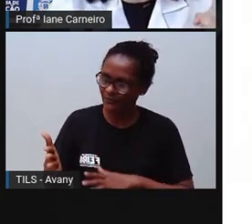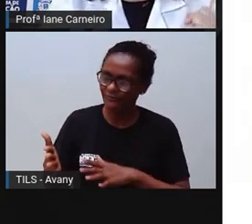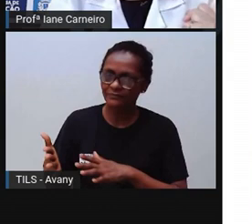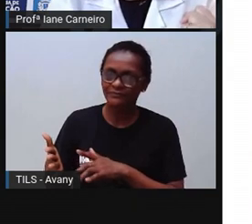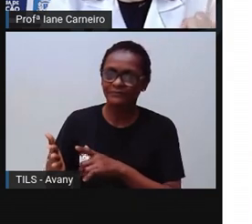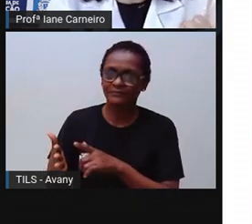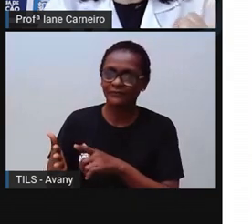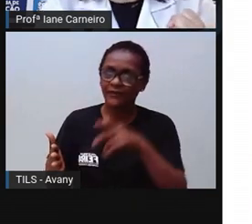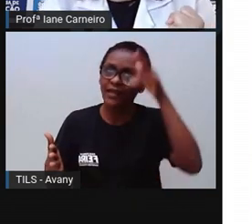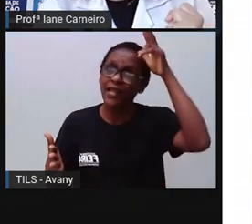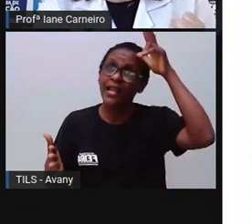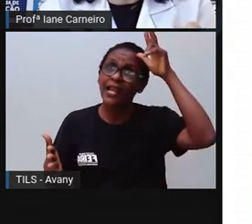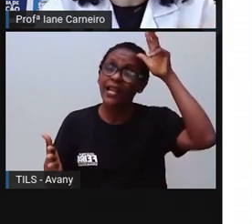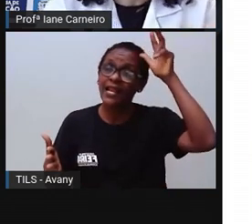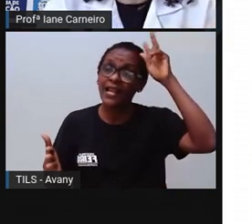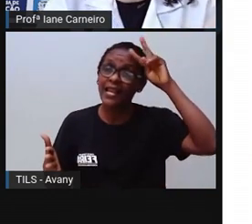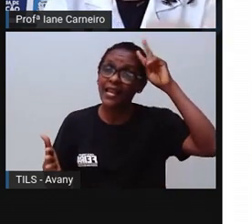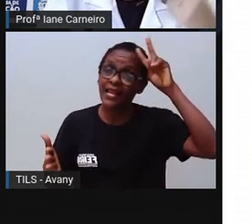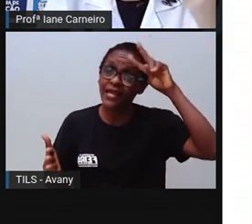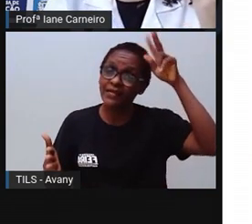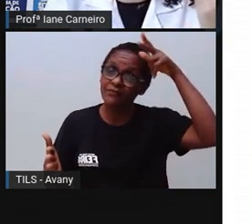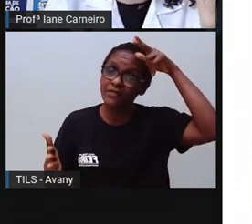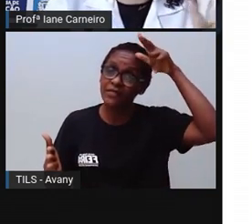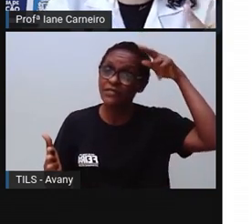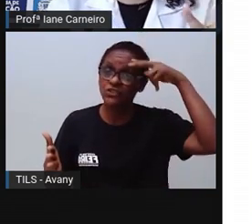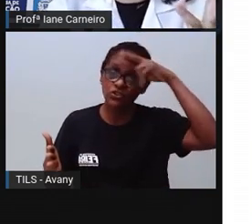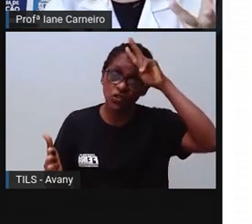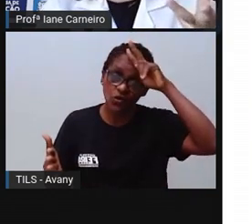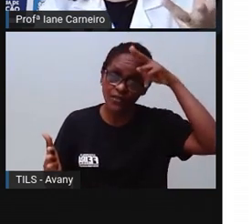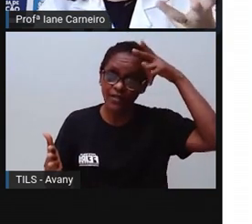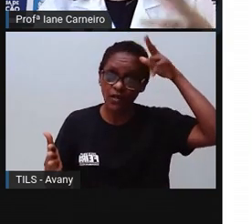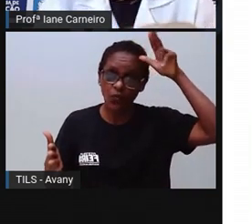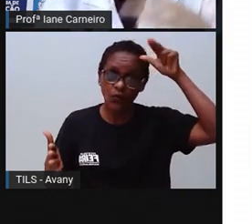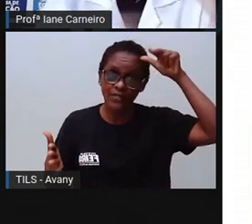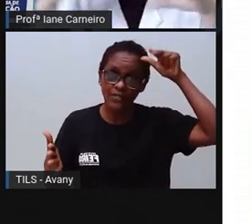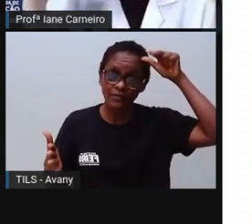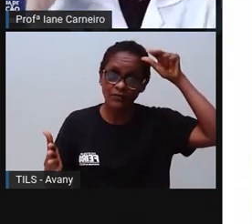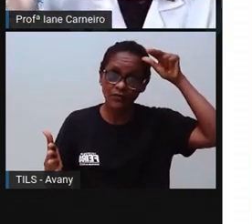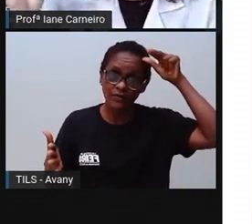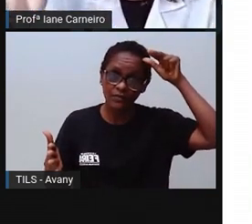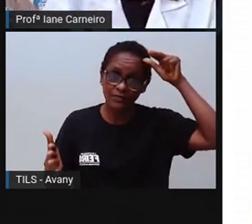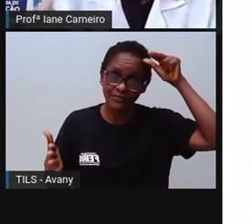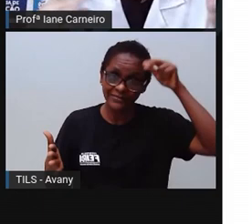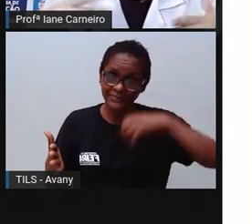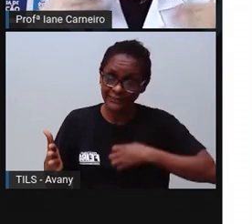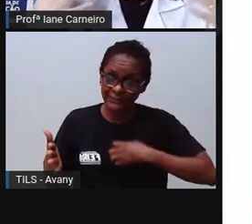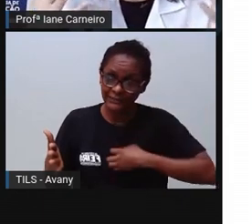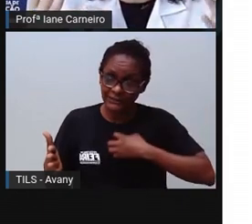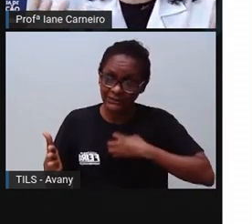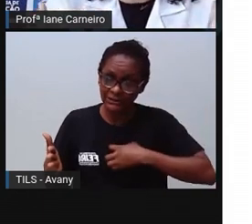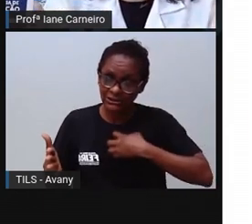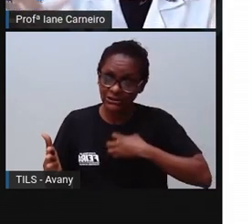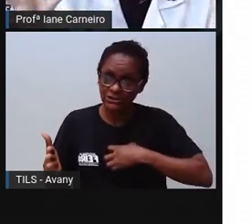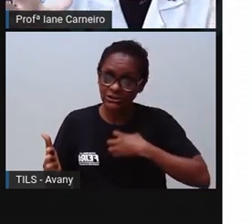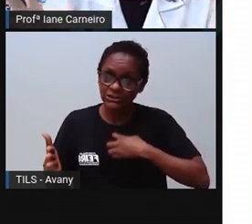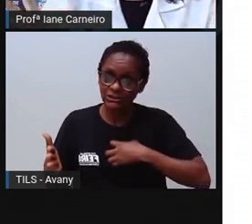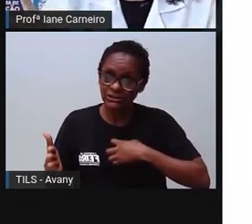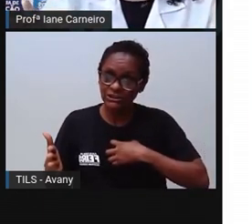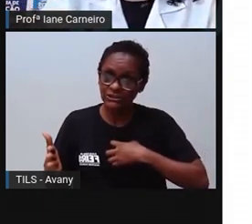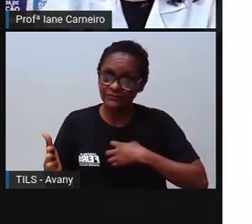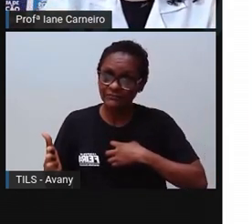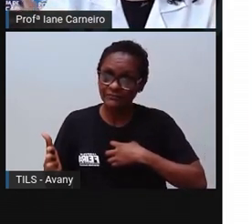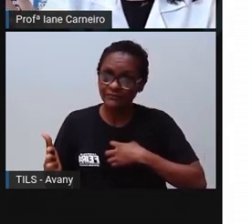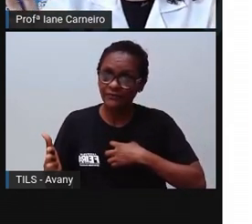história do coelhinho que a Pró contou para vocês? Quando ele estava com um agoniado, né? Que a mãe ensinou a ele, ó, a